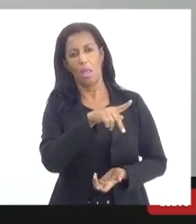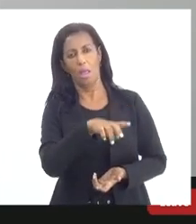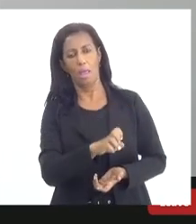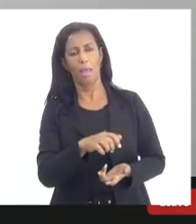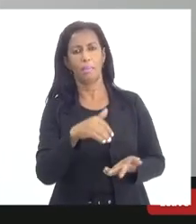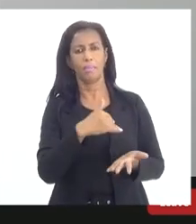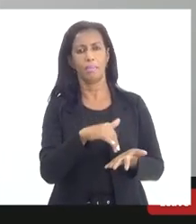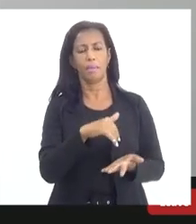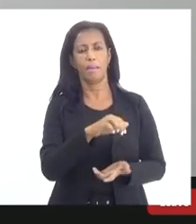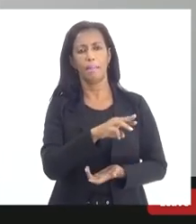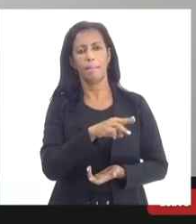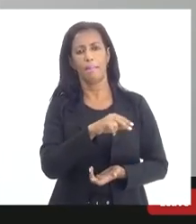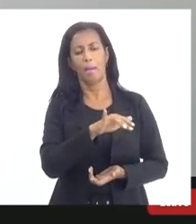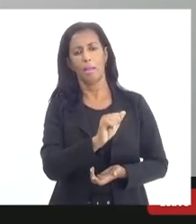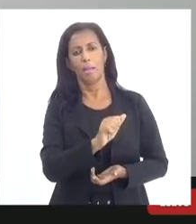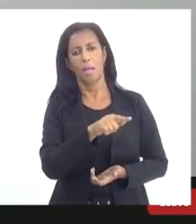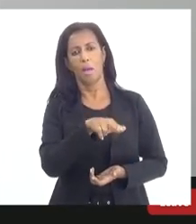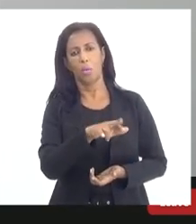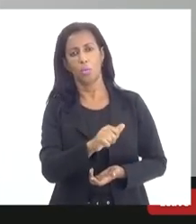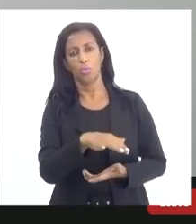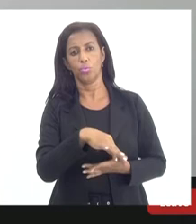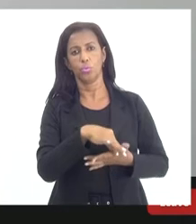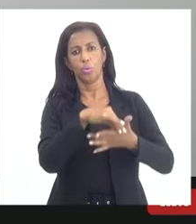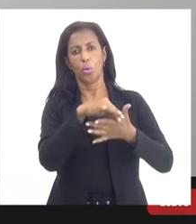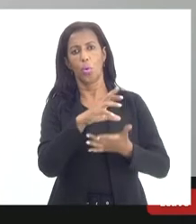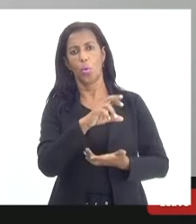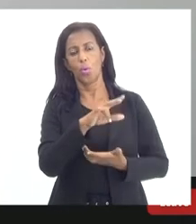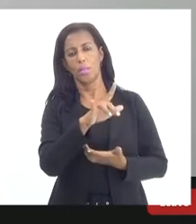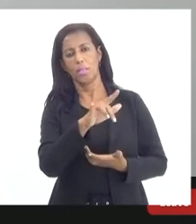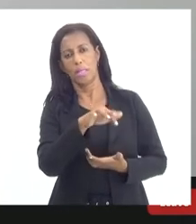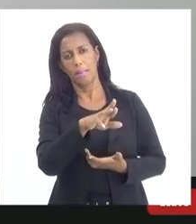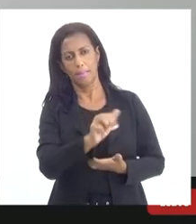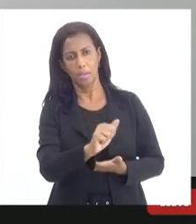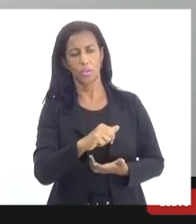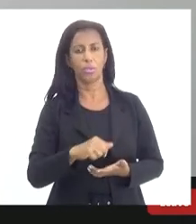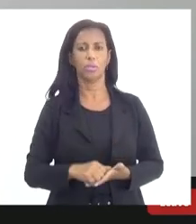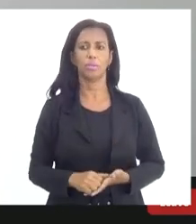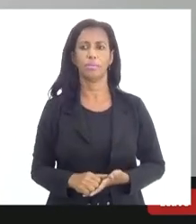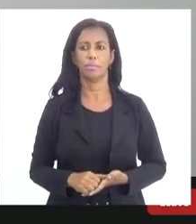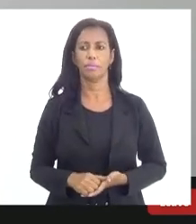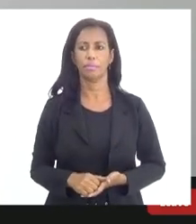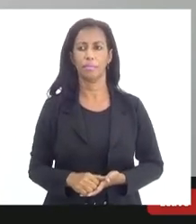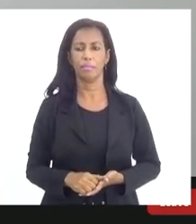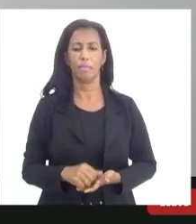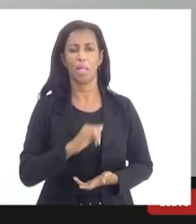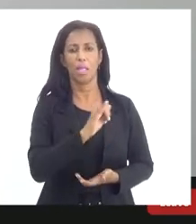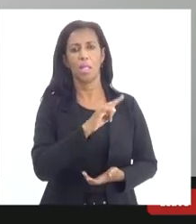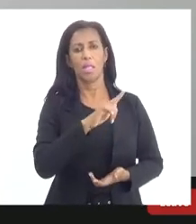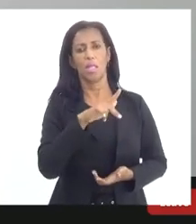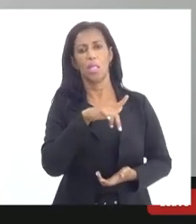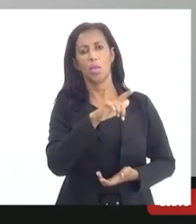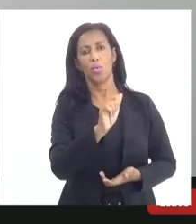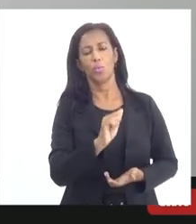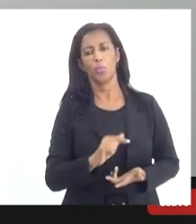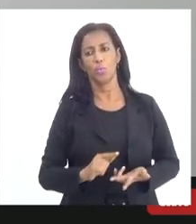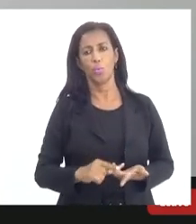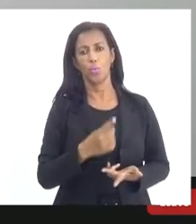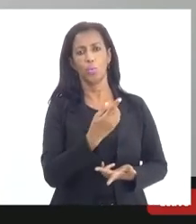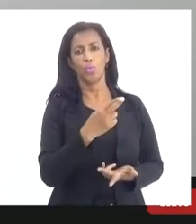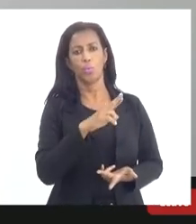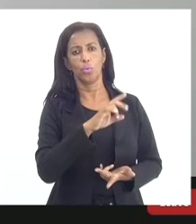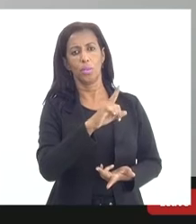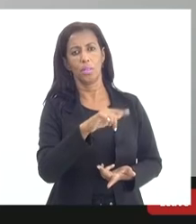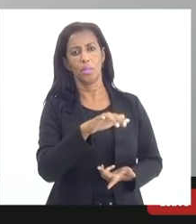secretária Maria Augusta representando Cozemas pela pela doutora Ilza Felos pela doutora